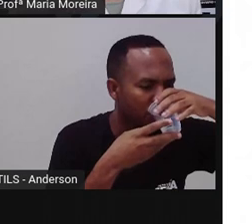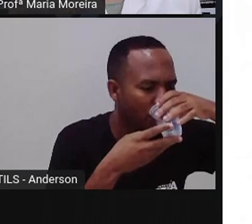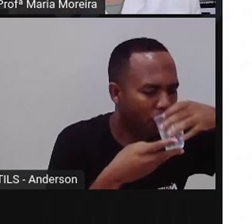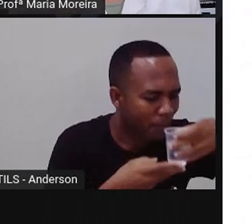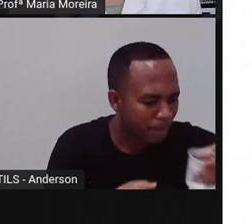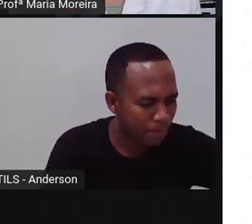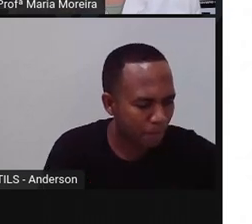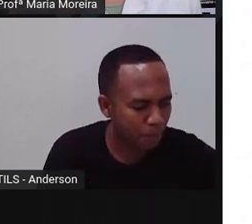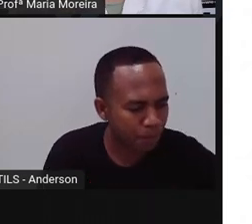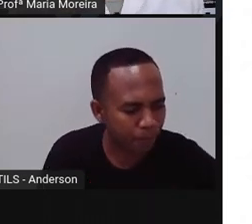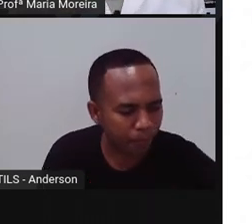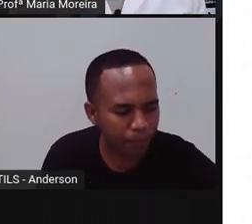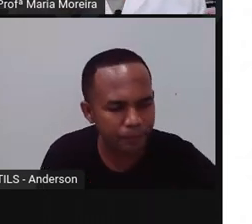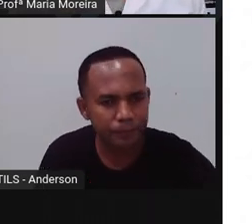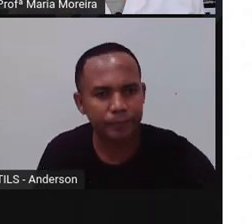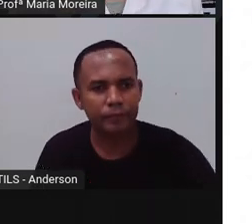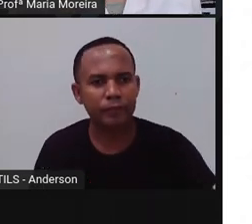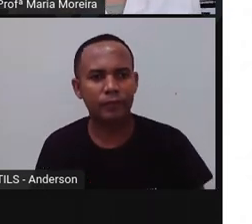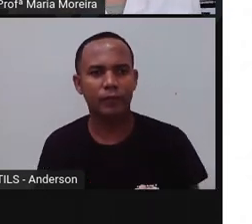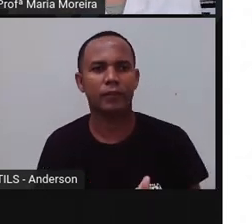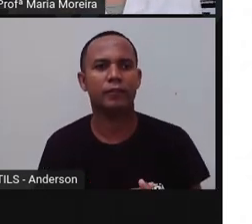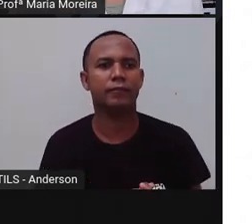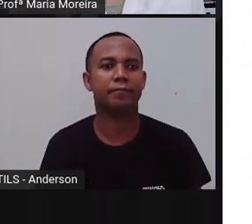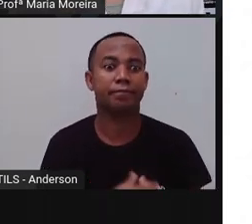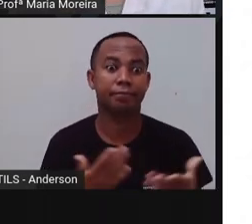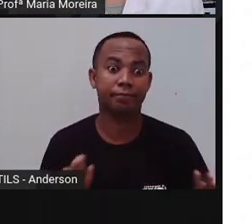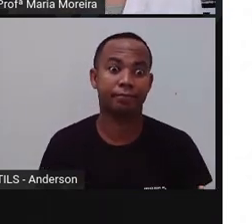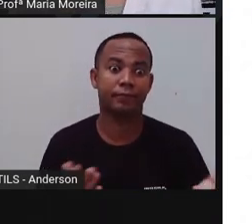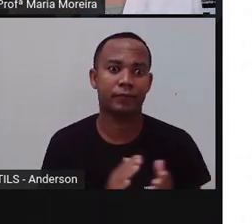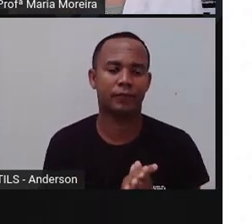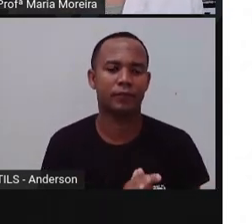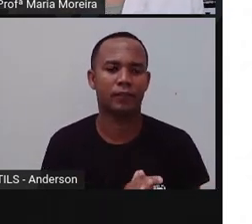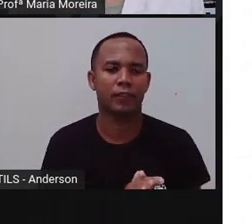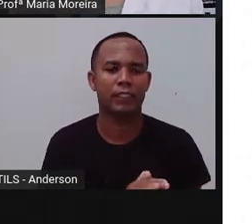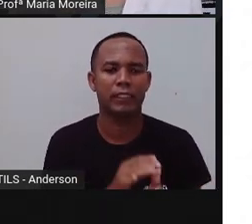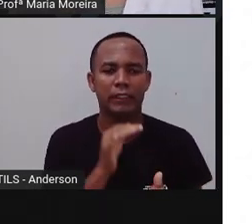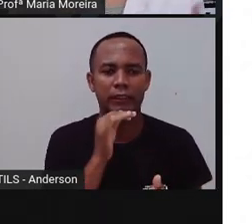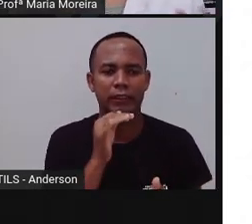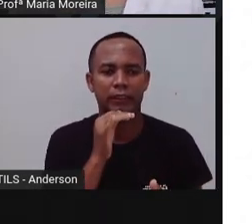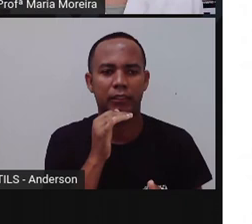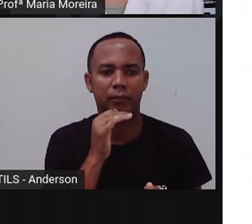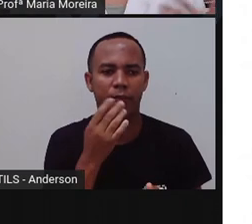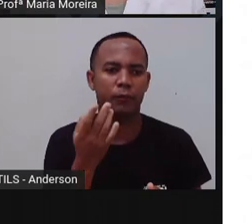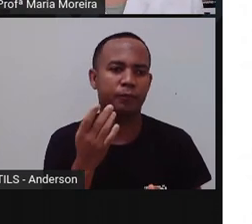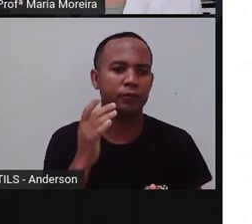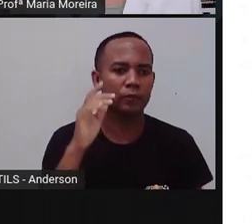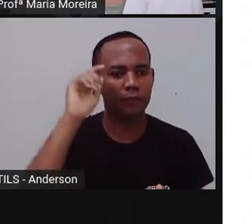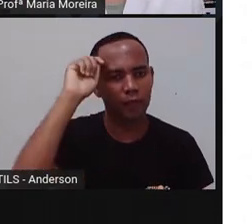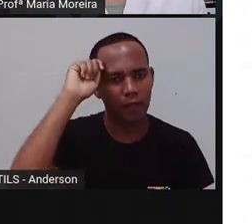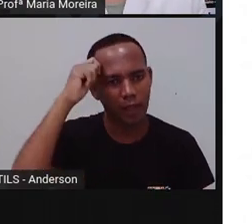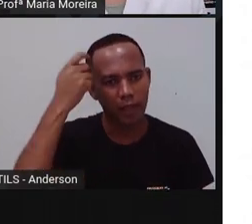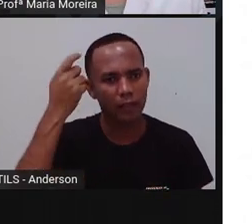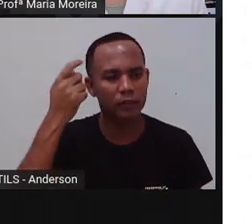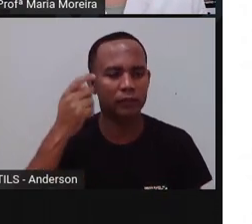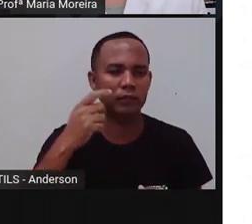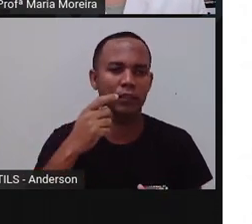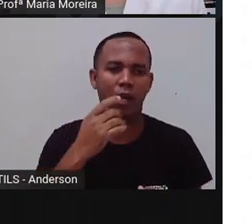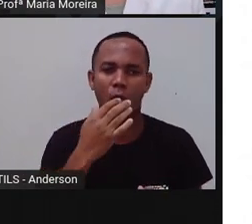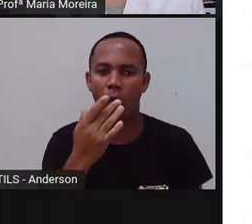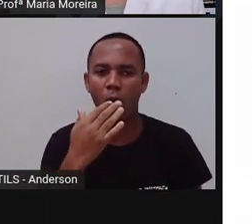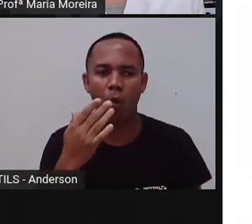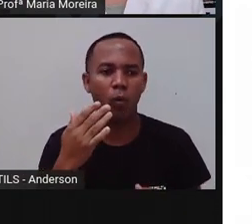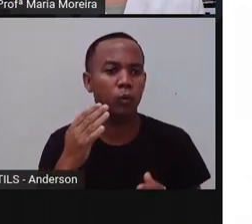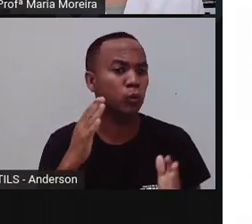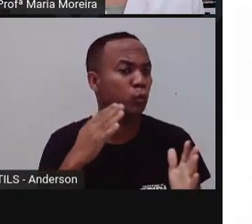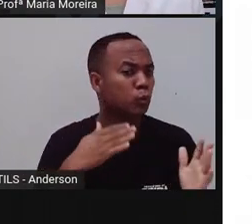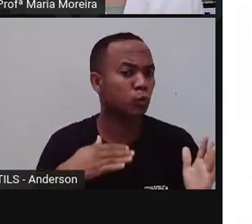Sem distinção de gênero, de nada. De cor, classe, nada. Todos têm direito à